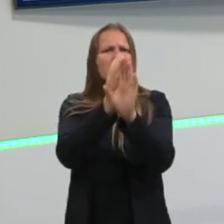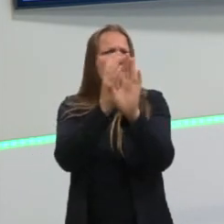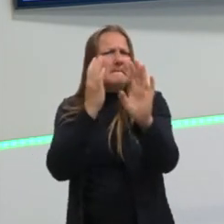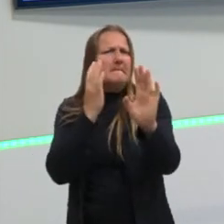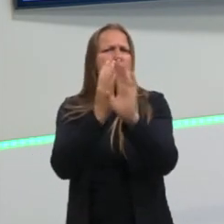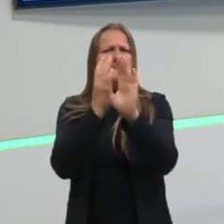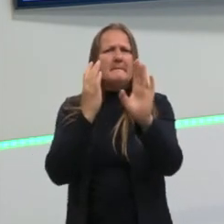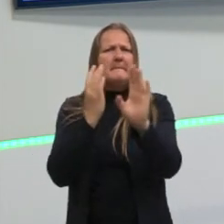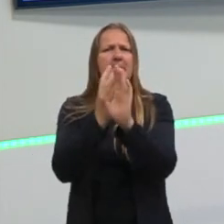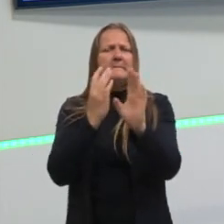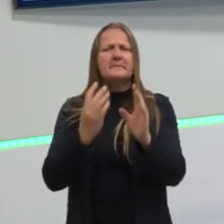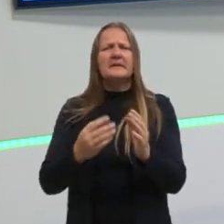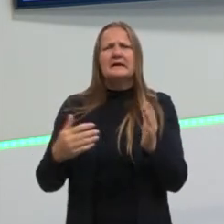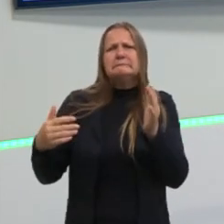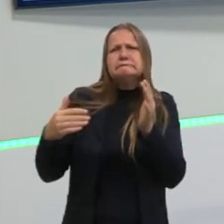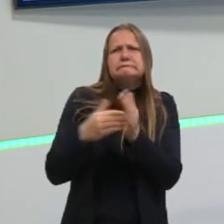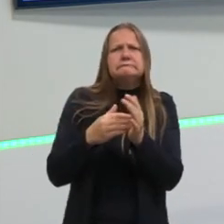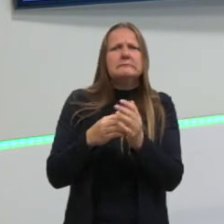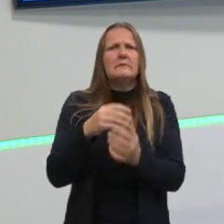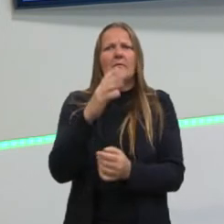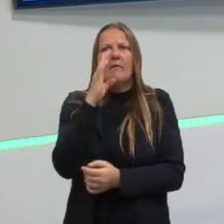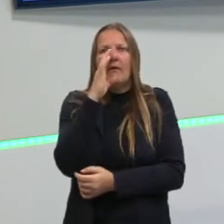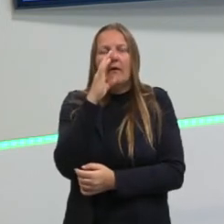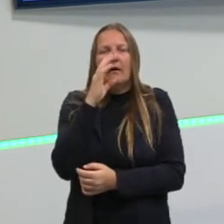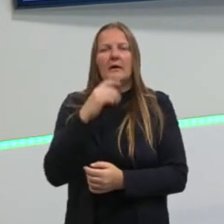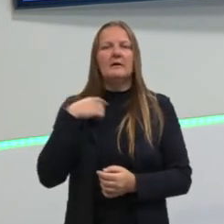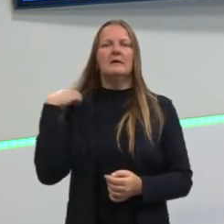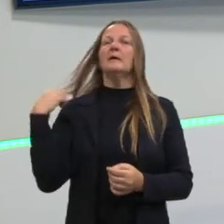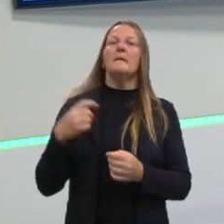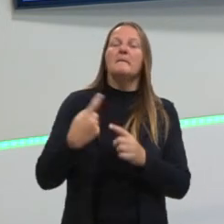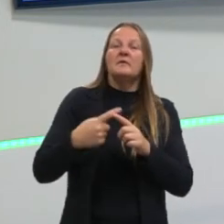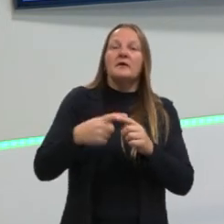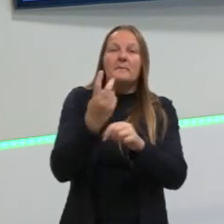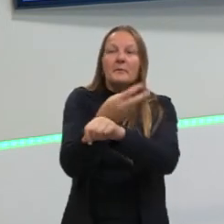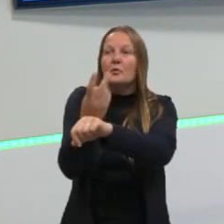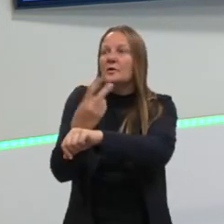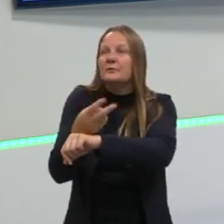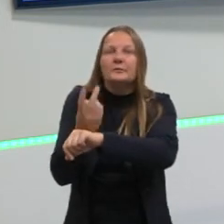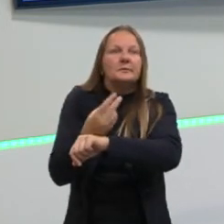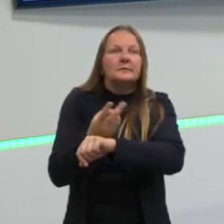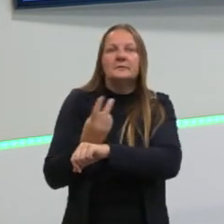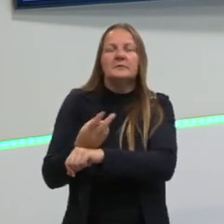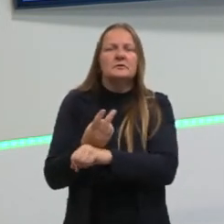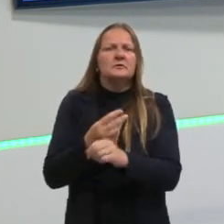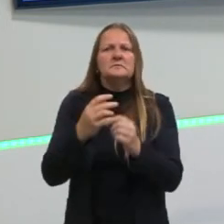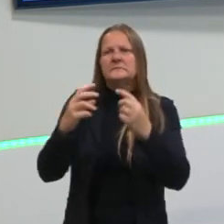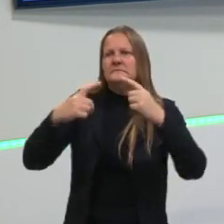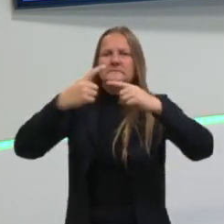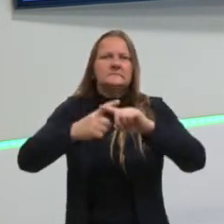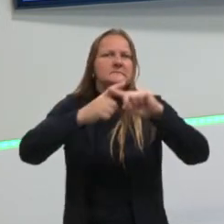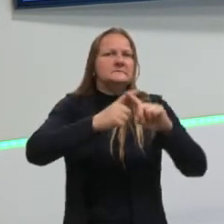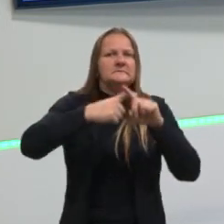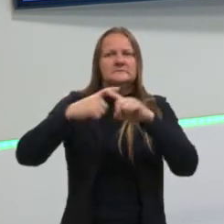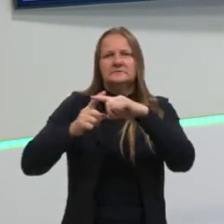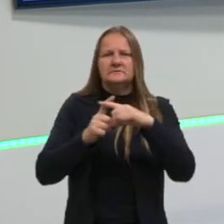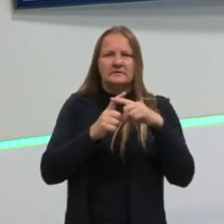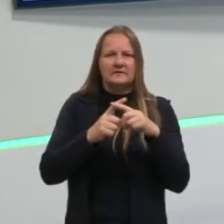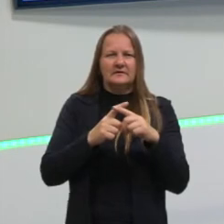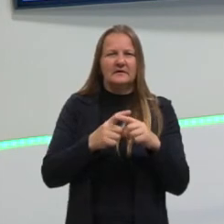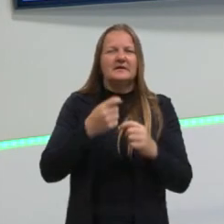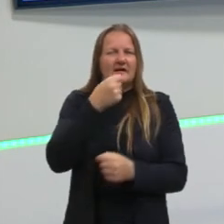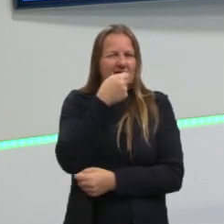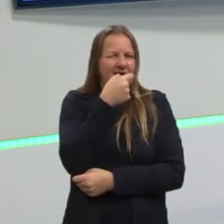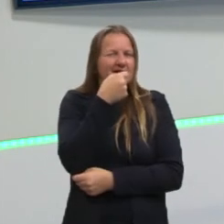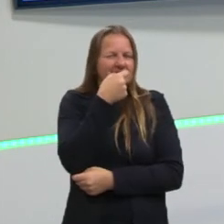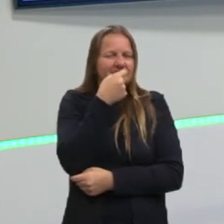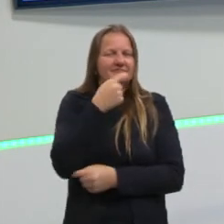chegar a extremos quando elas querem buscar coisas e estão disputando com outras pessoas. Então, a